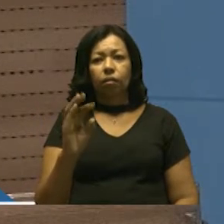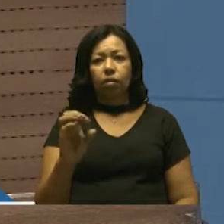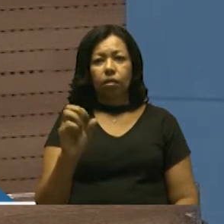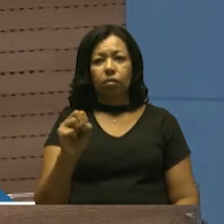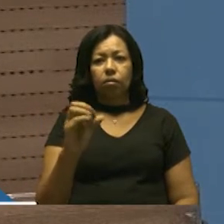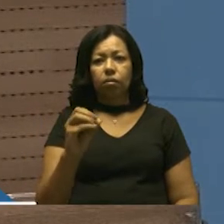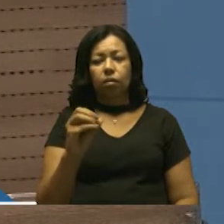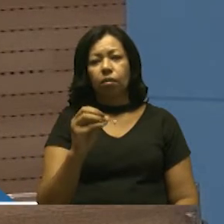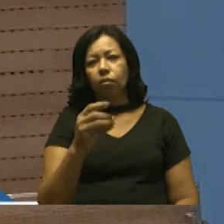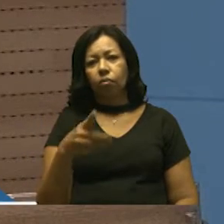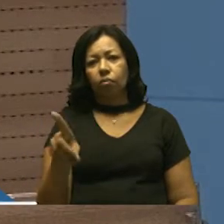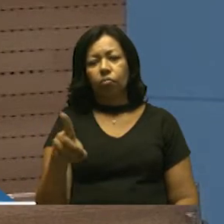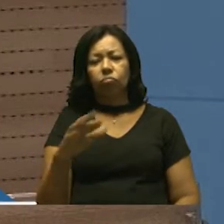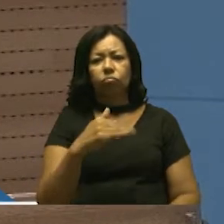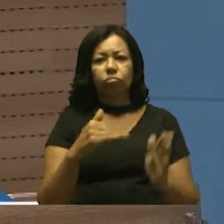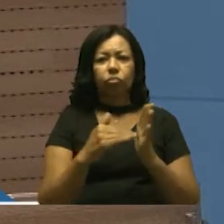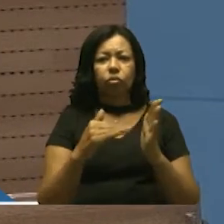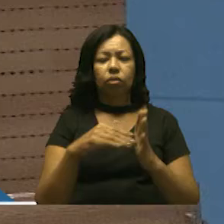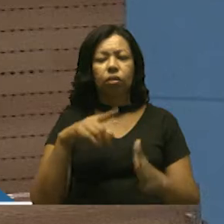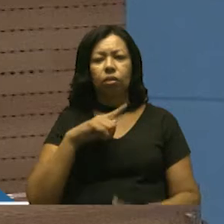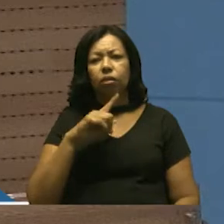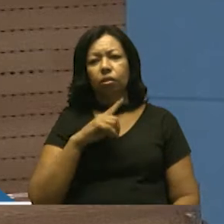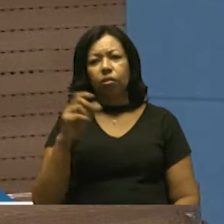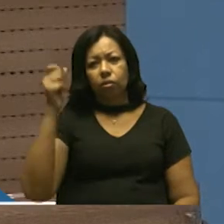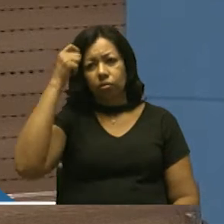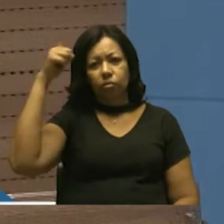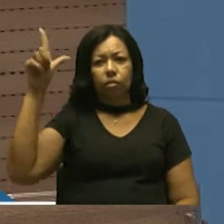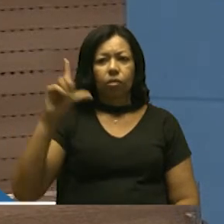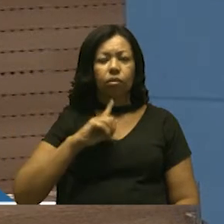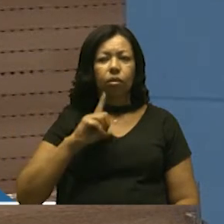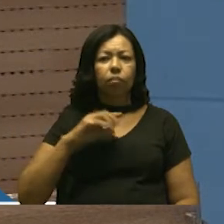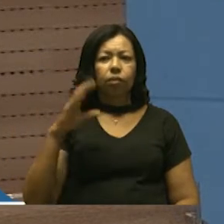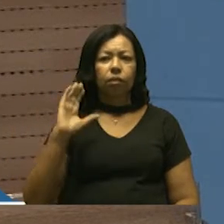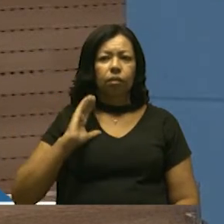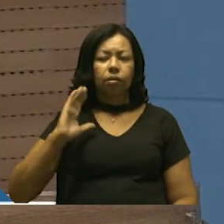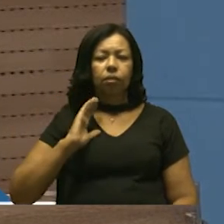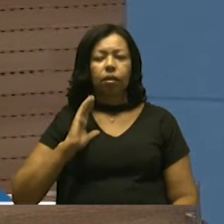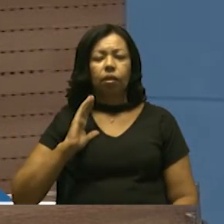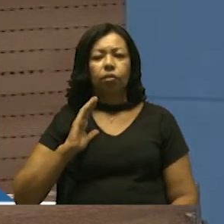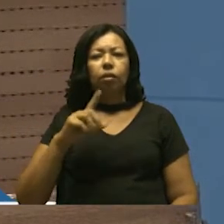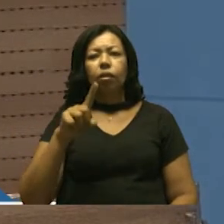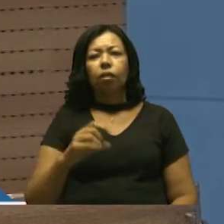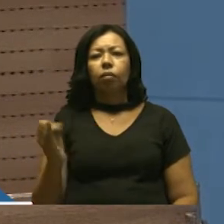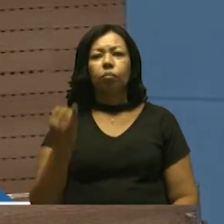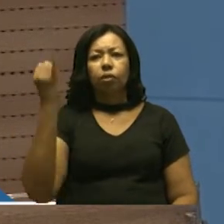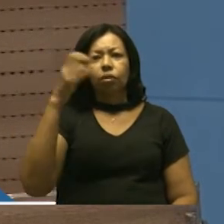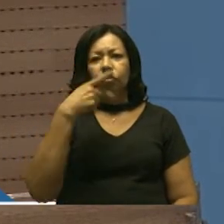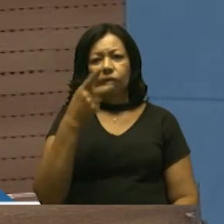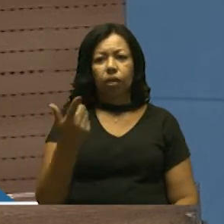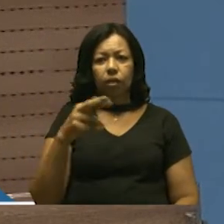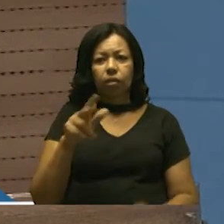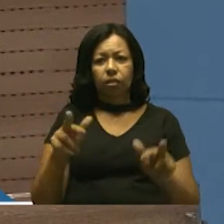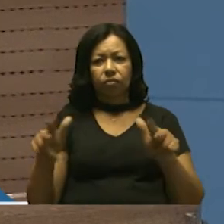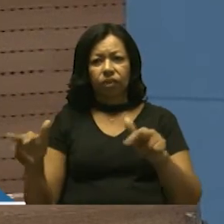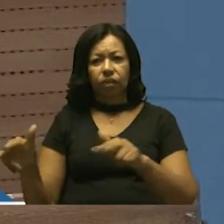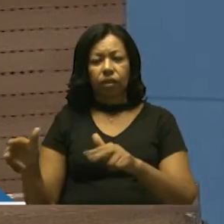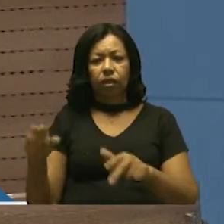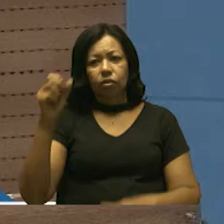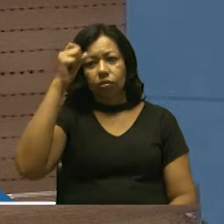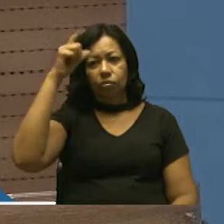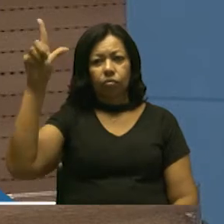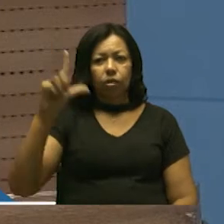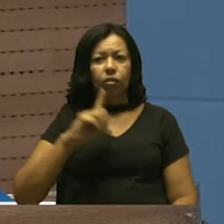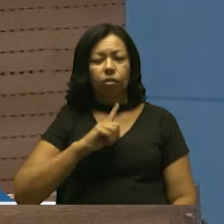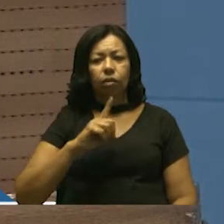cultura, essa gama rica cultural que nós temos na cidade. É importante a gente falar aqui da diversidade cultural que nós